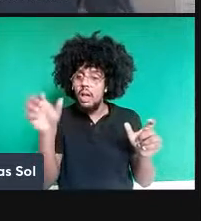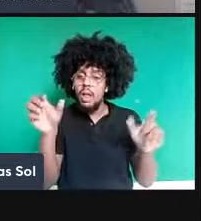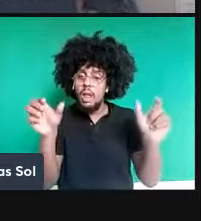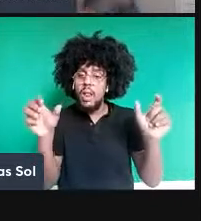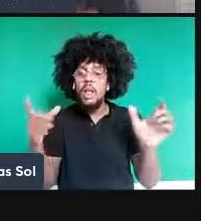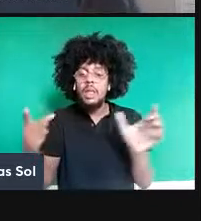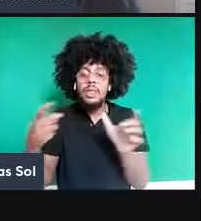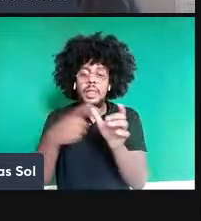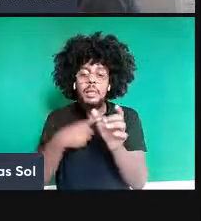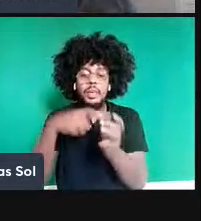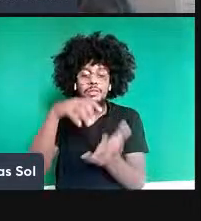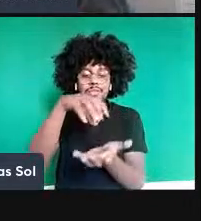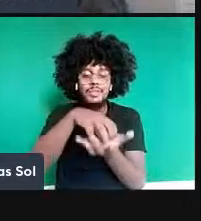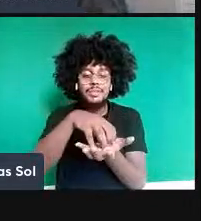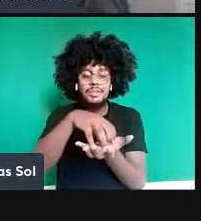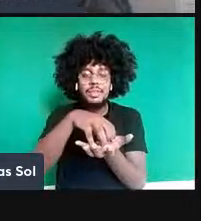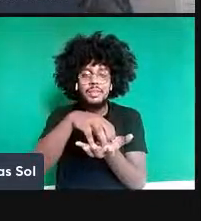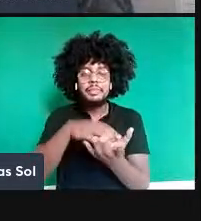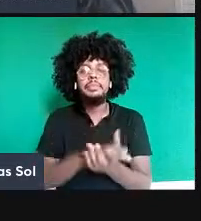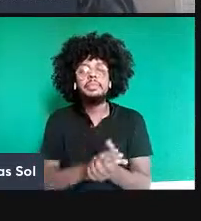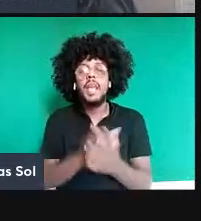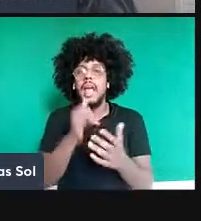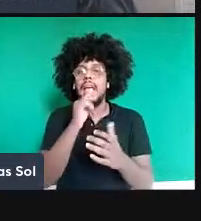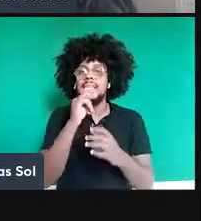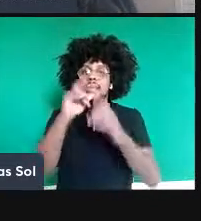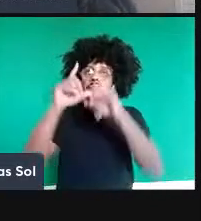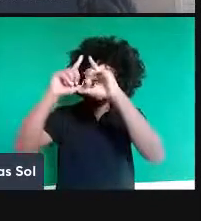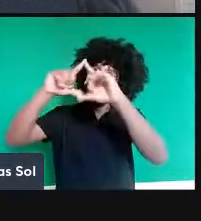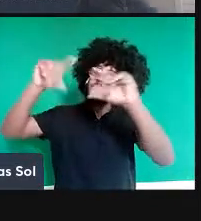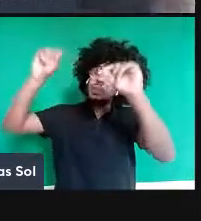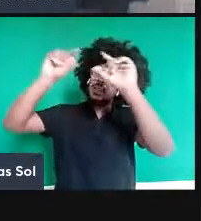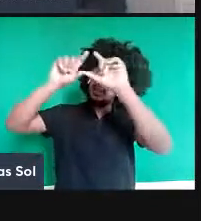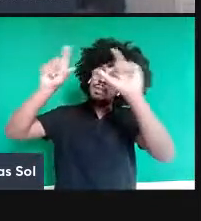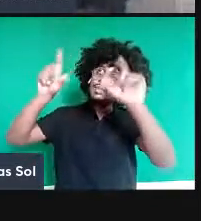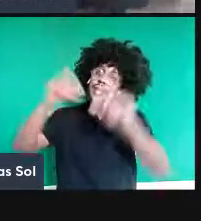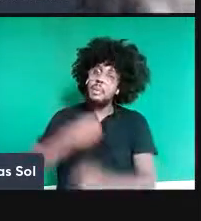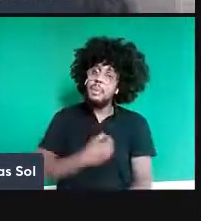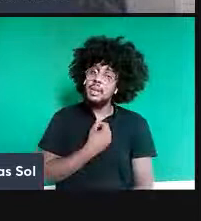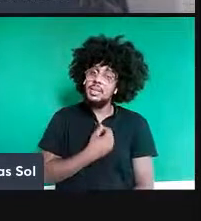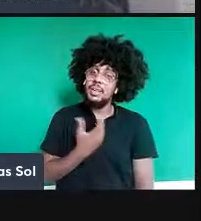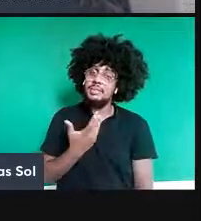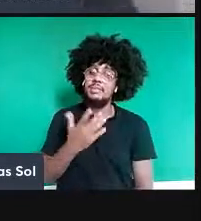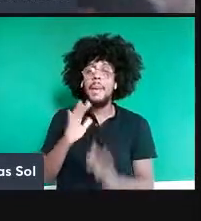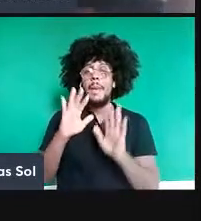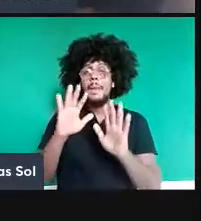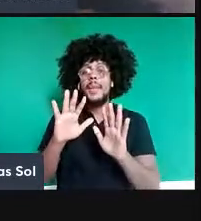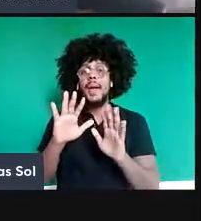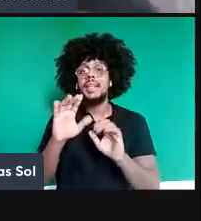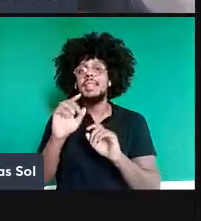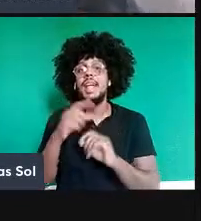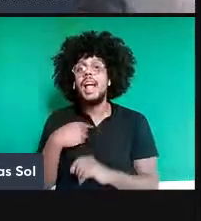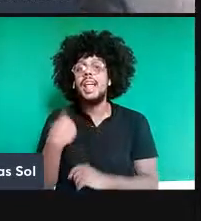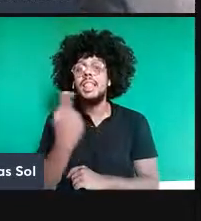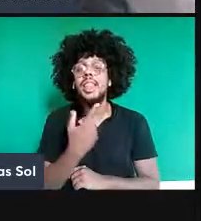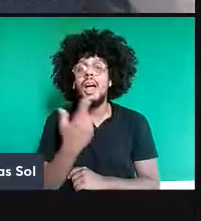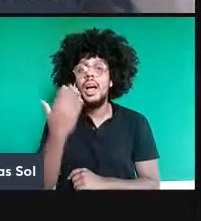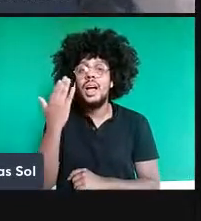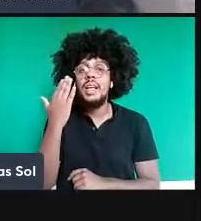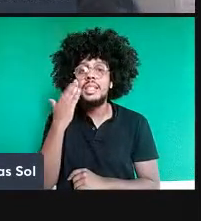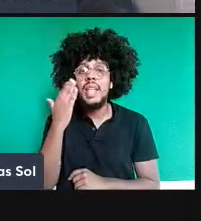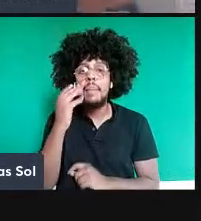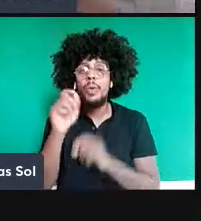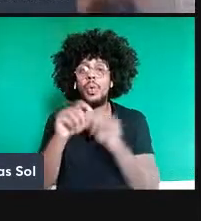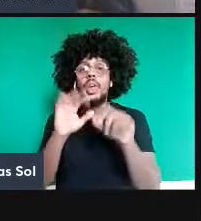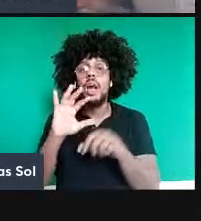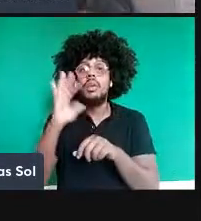-arbítrio, a gente pode escolher qual experimento fazer. E localidade, o que está acontecendo do outro lado do universo agora, não tem nenhuma influência sobre o que está